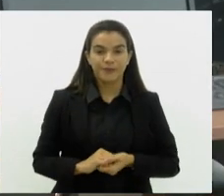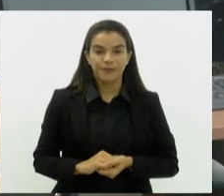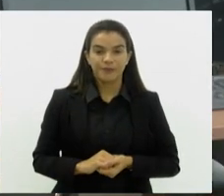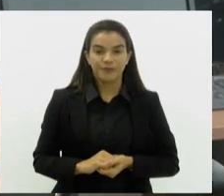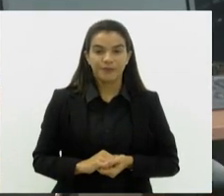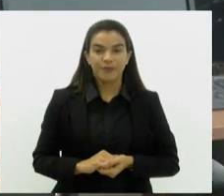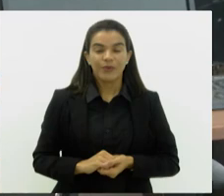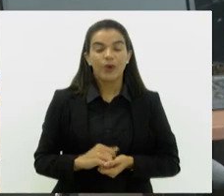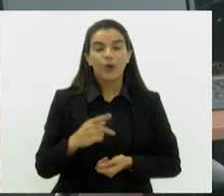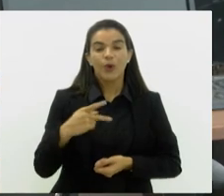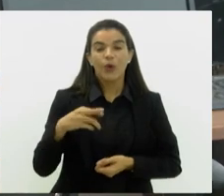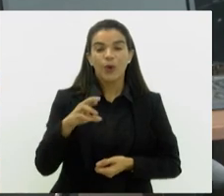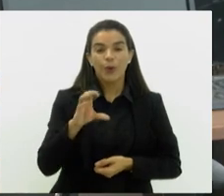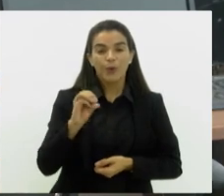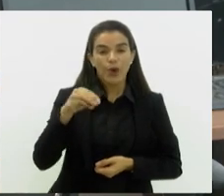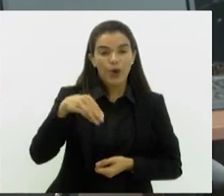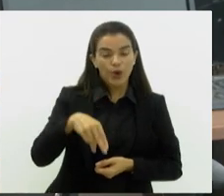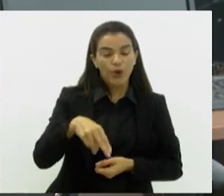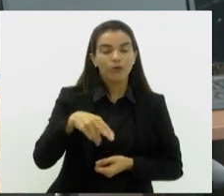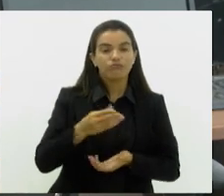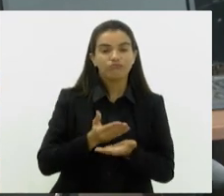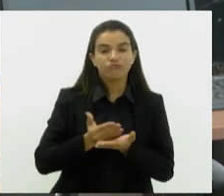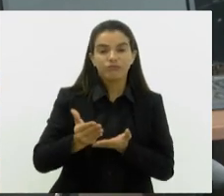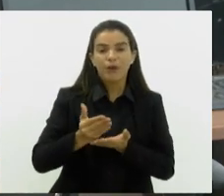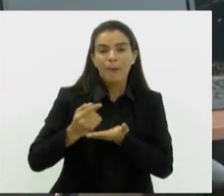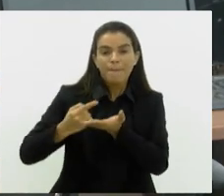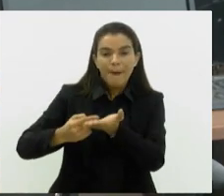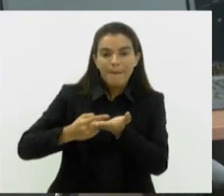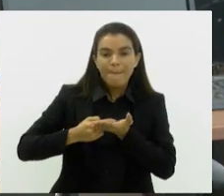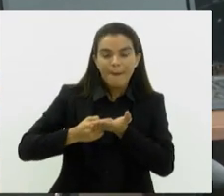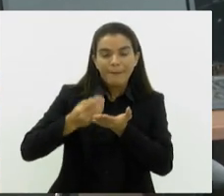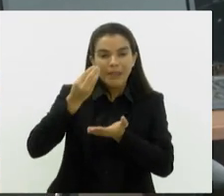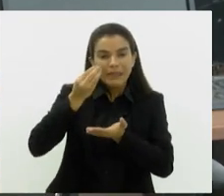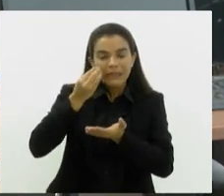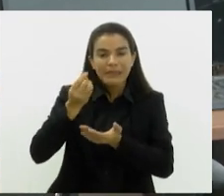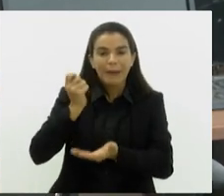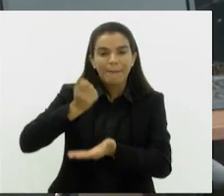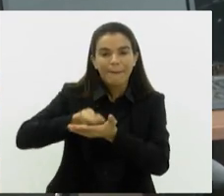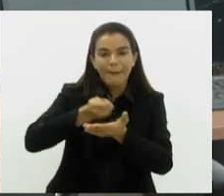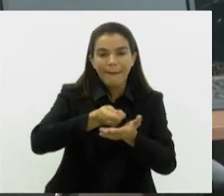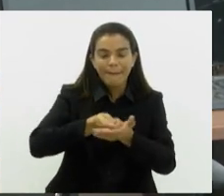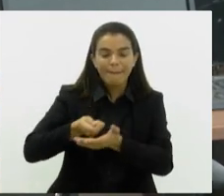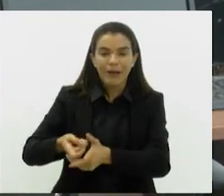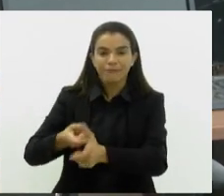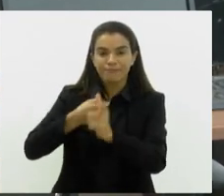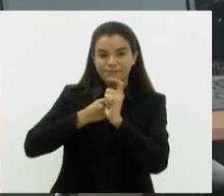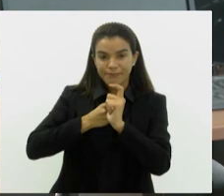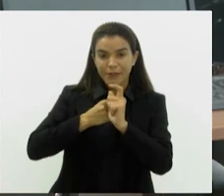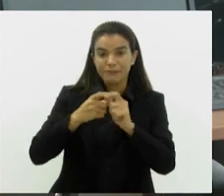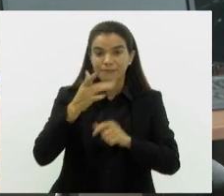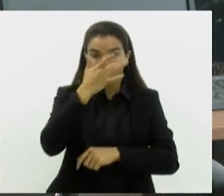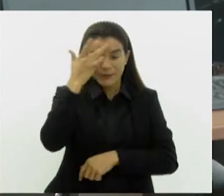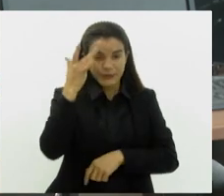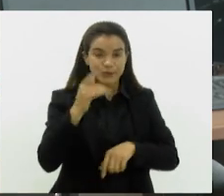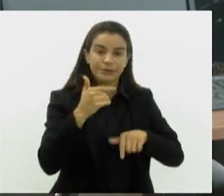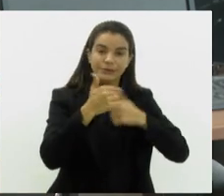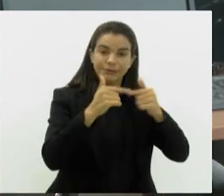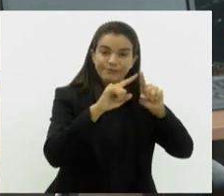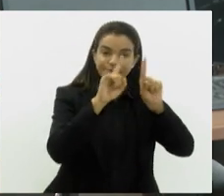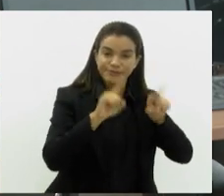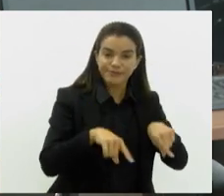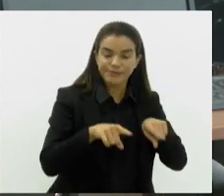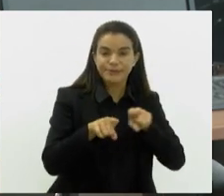E o Procon Estadual inicia hoje um mutirão de renegociação de dívidas, que é voltado aos servidores ativos, inativos e